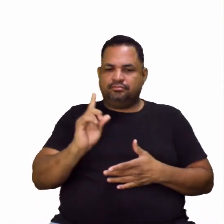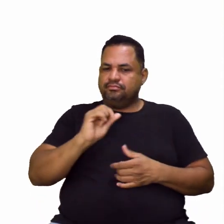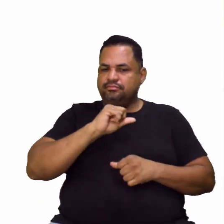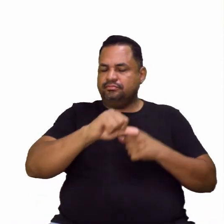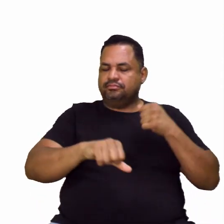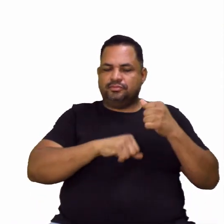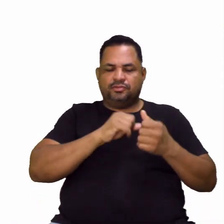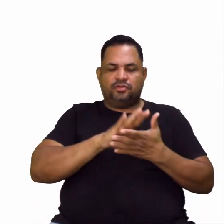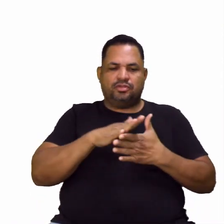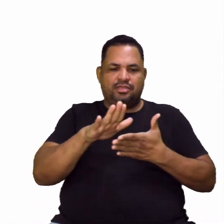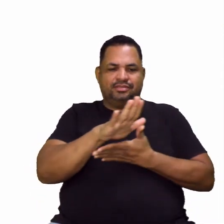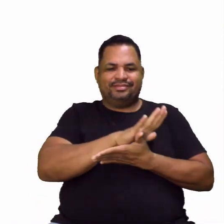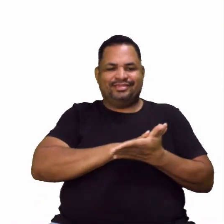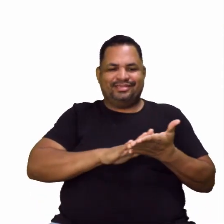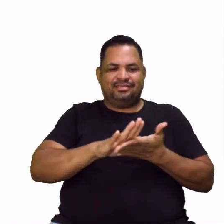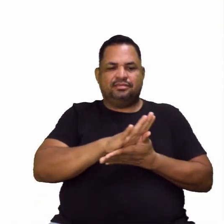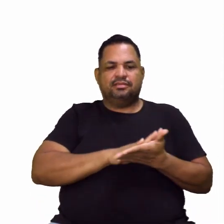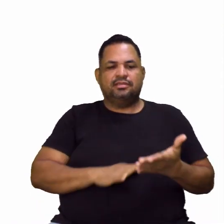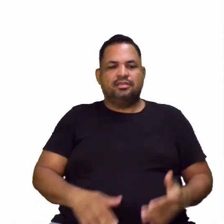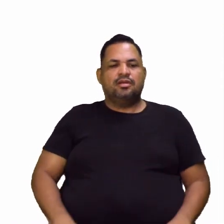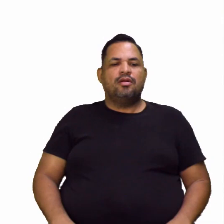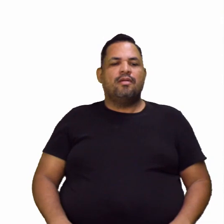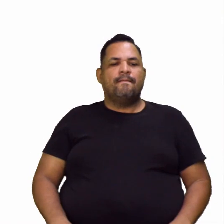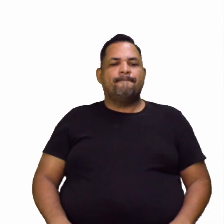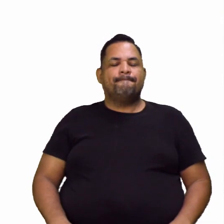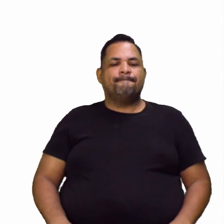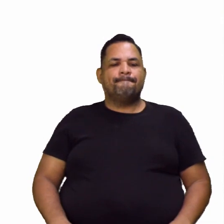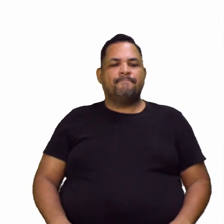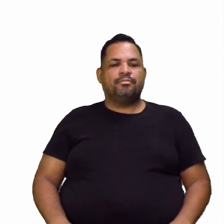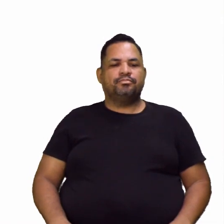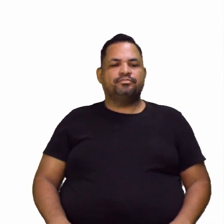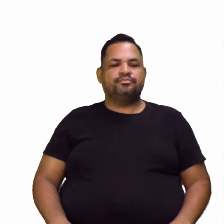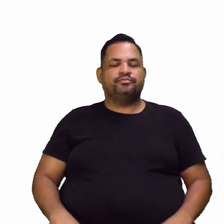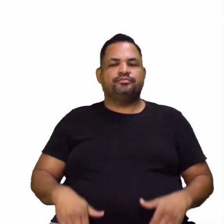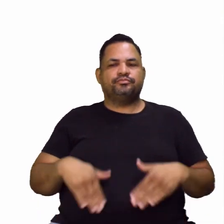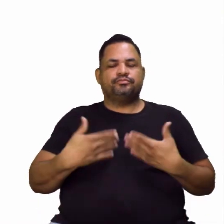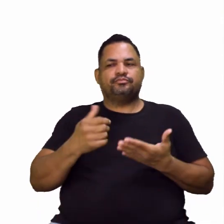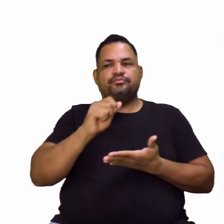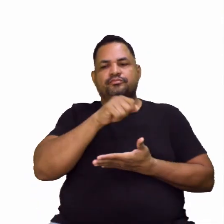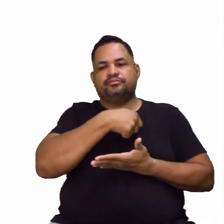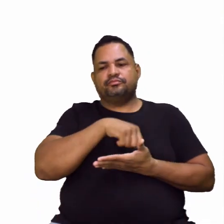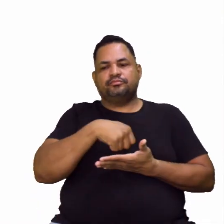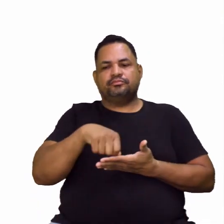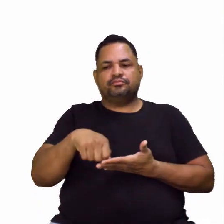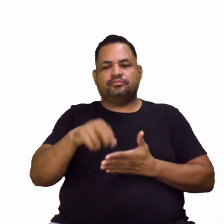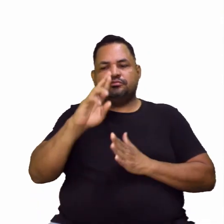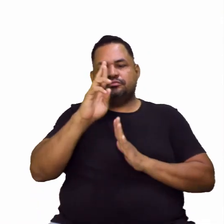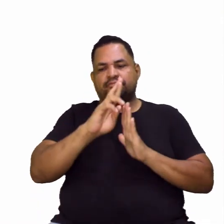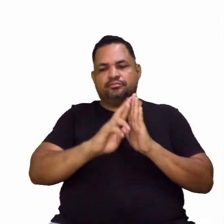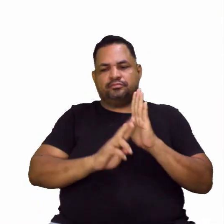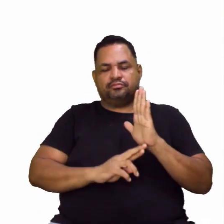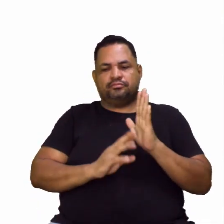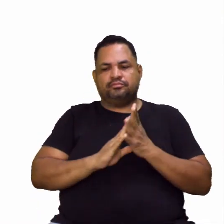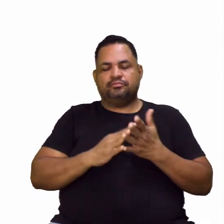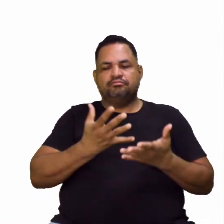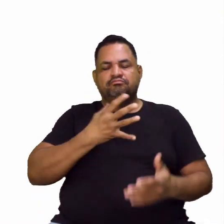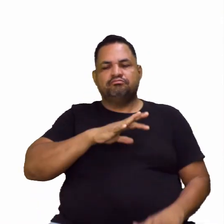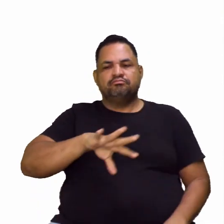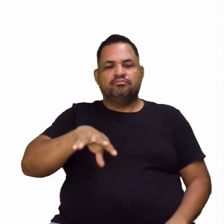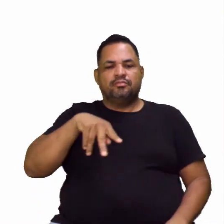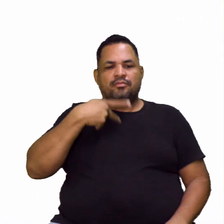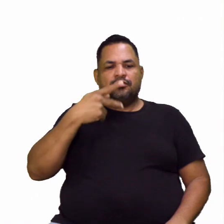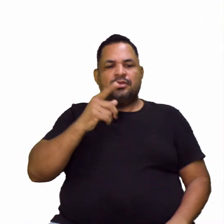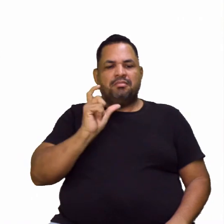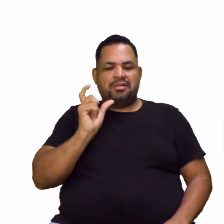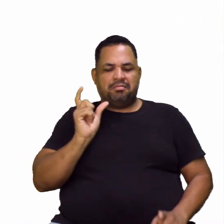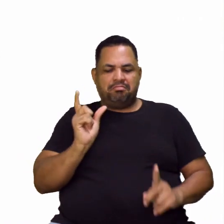alterar nada. Ó, posso usar também, quando eu for escrever uma redação, eu não quero falar